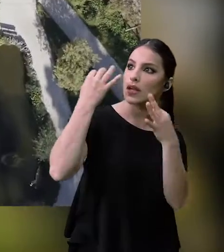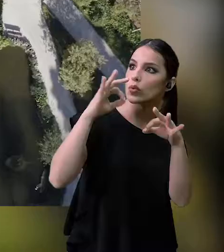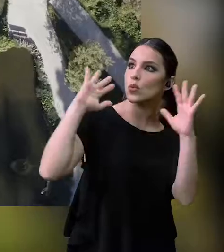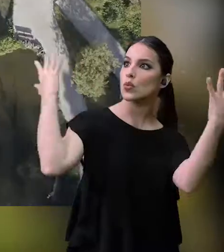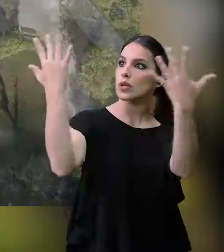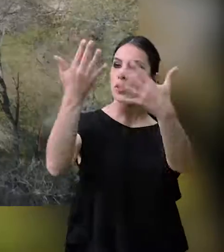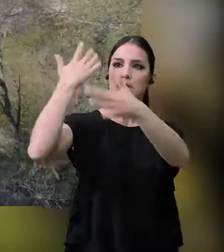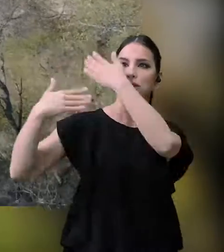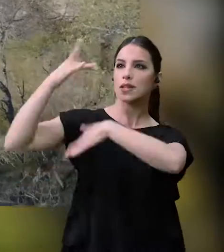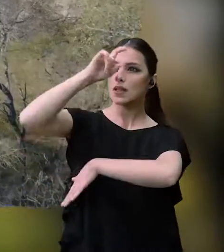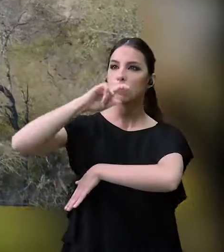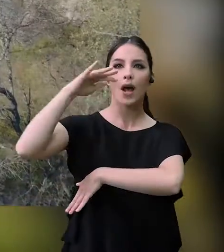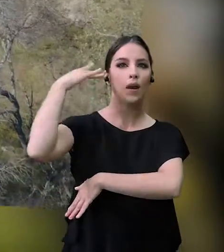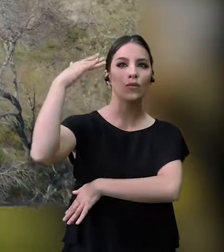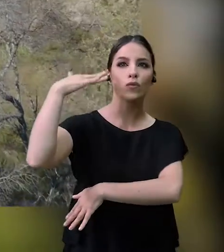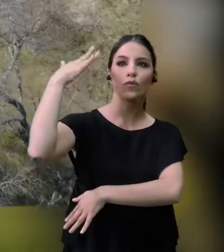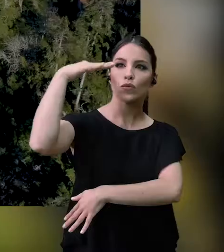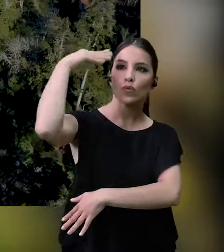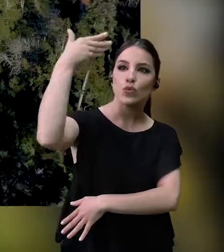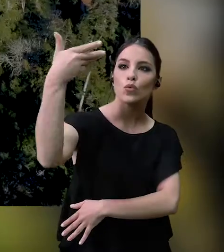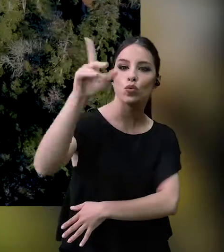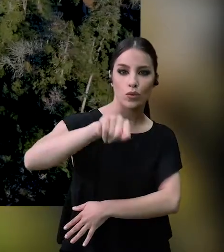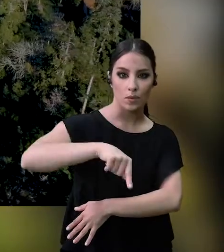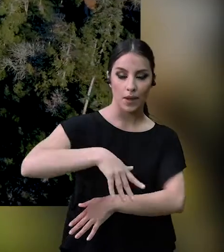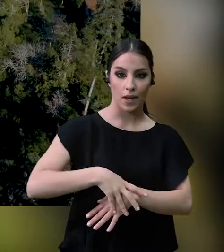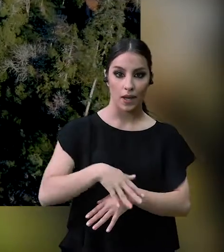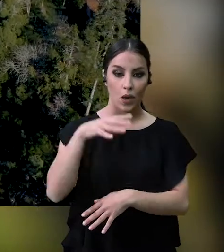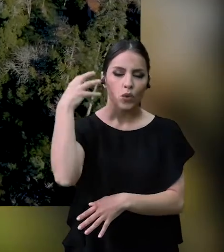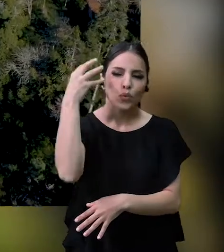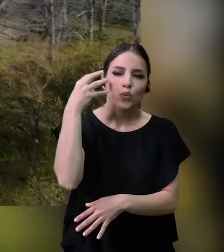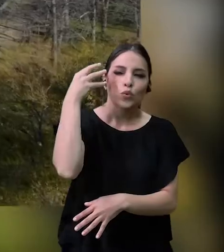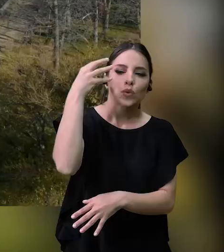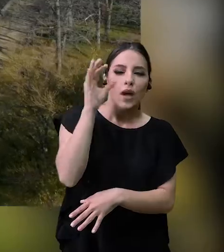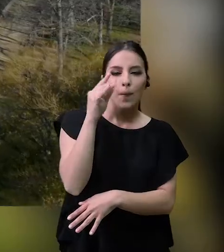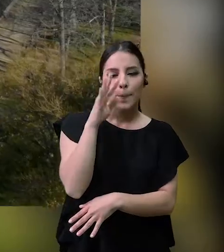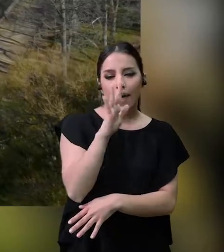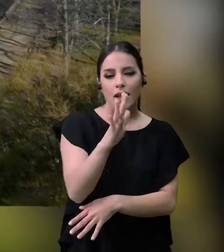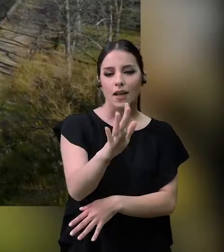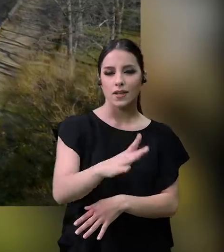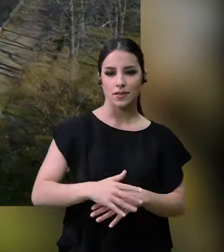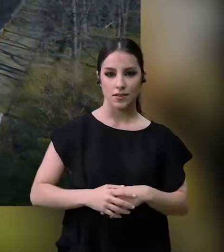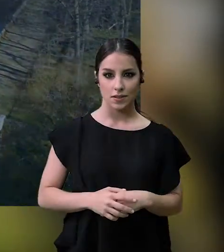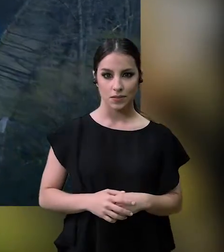Para evocar o passado e imaginar o futuro Para sonhar acordado